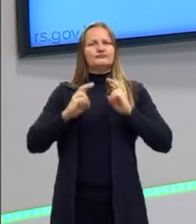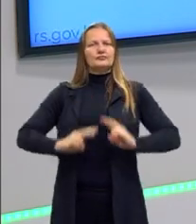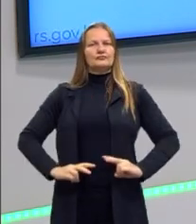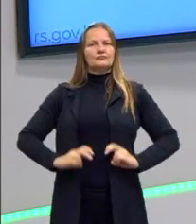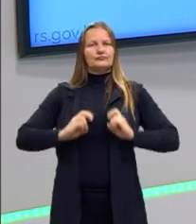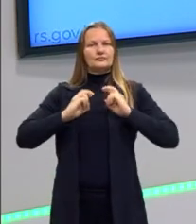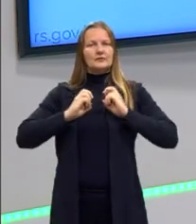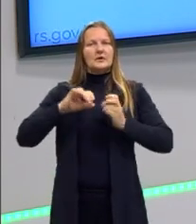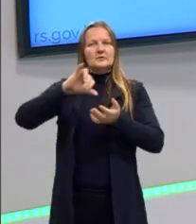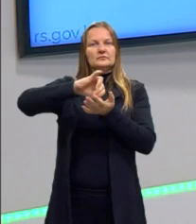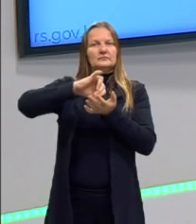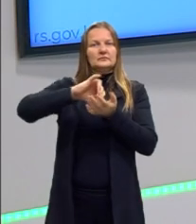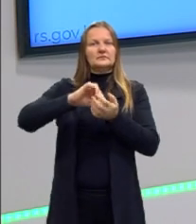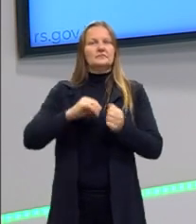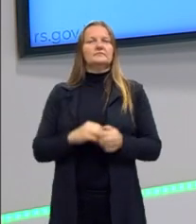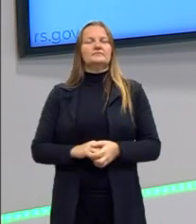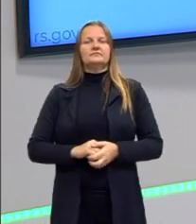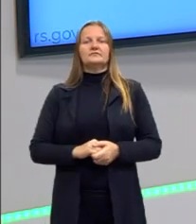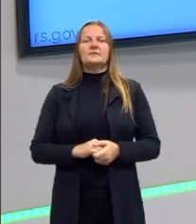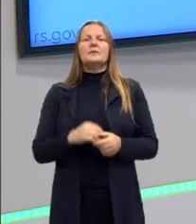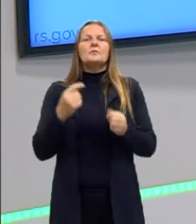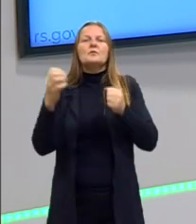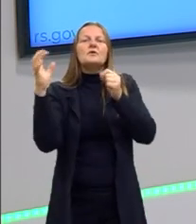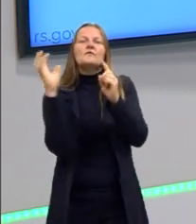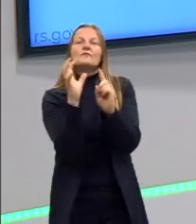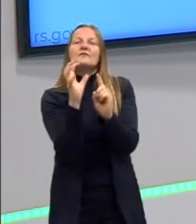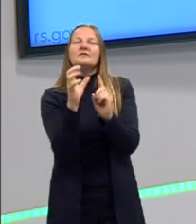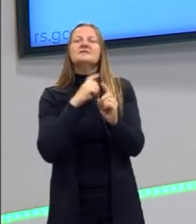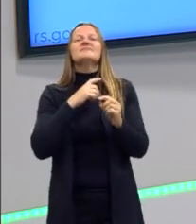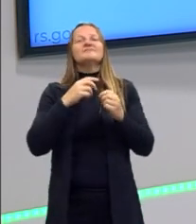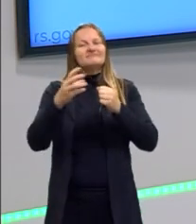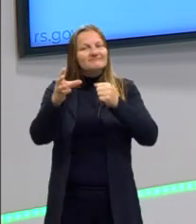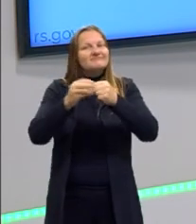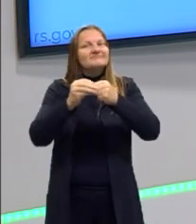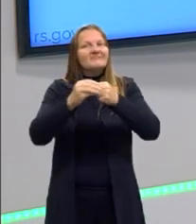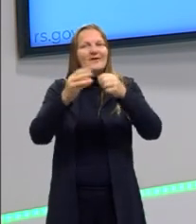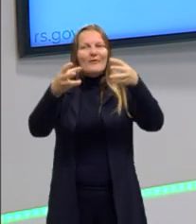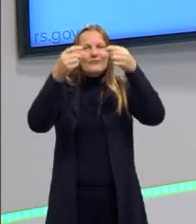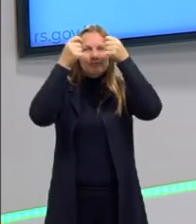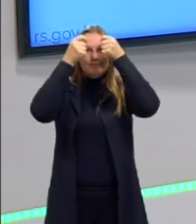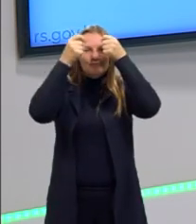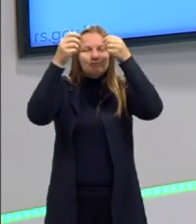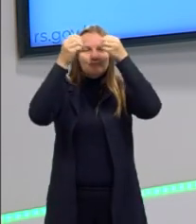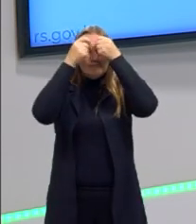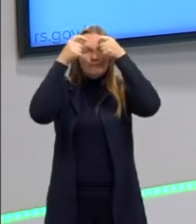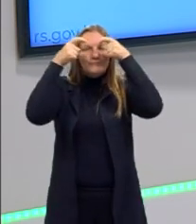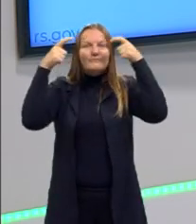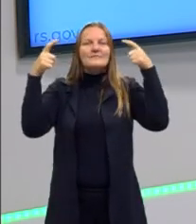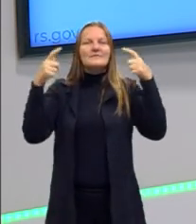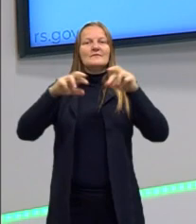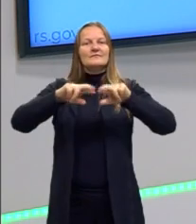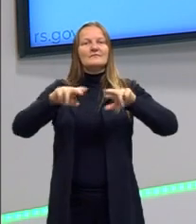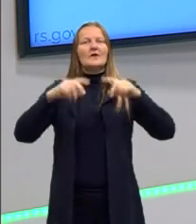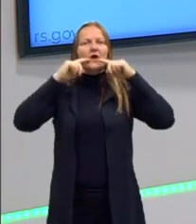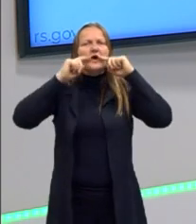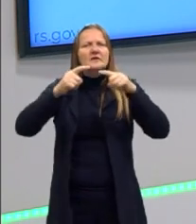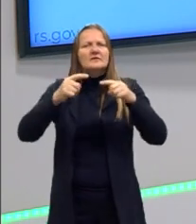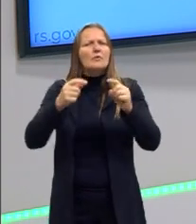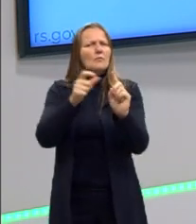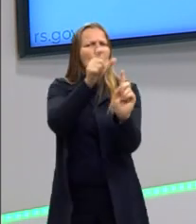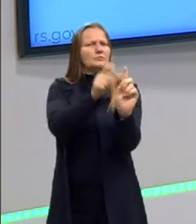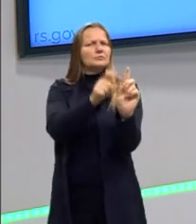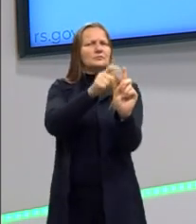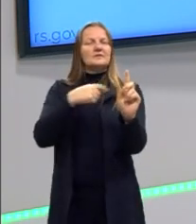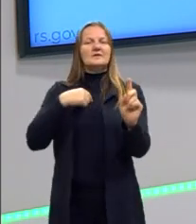E isso vai influenciar no conhecimento, porque aí começam as críticas à metafísica. Tchê, nós somos